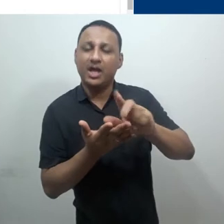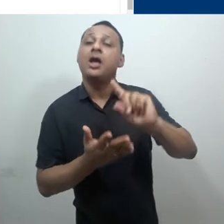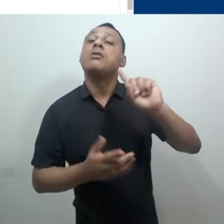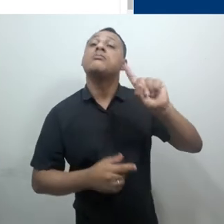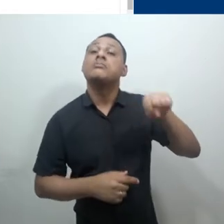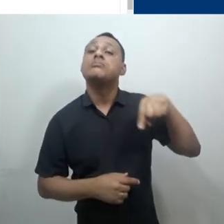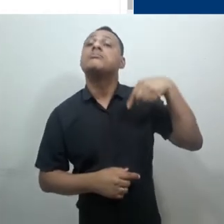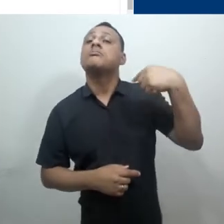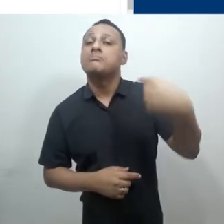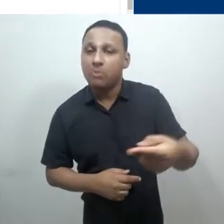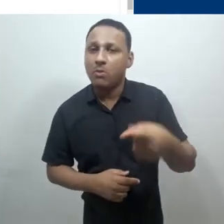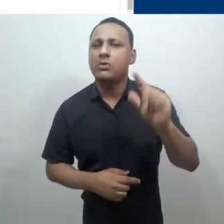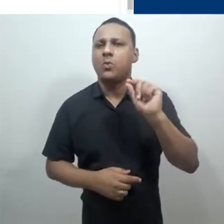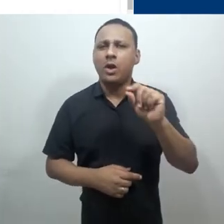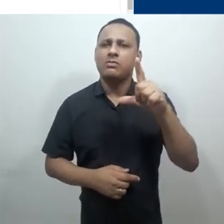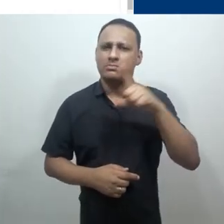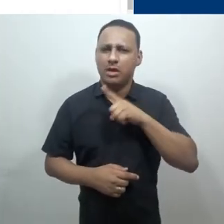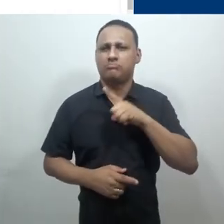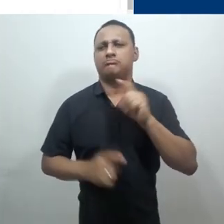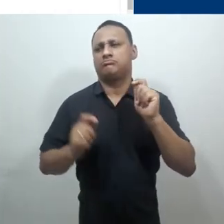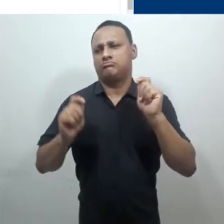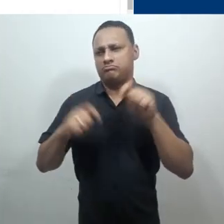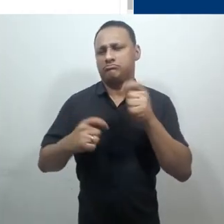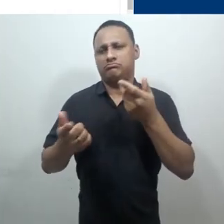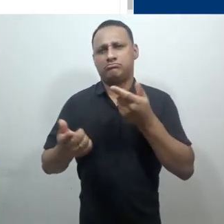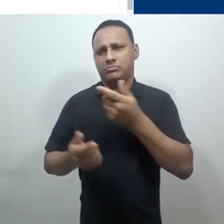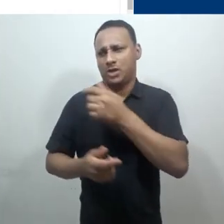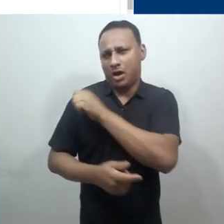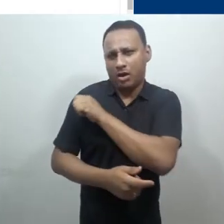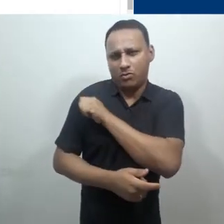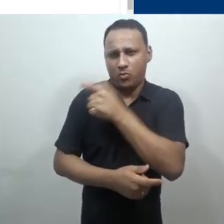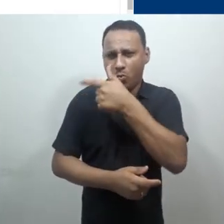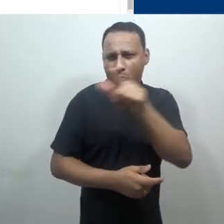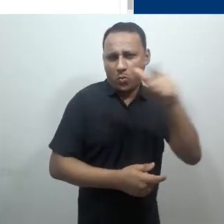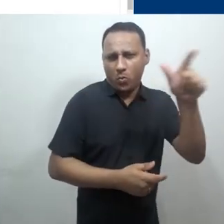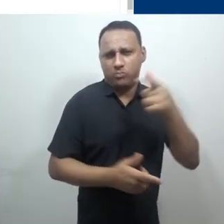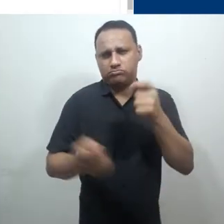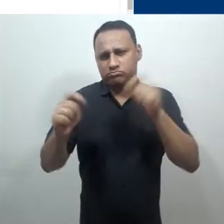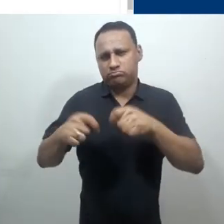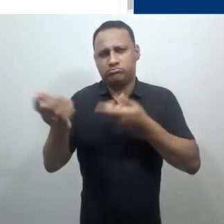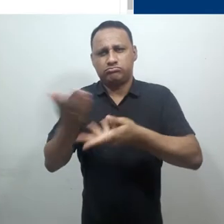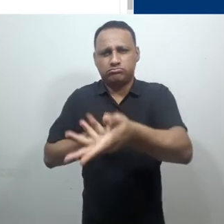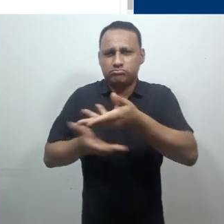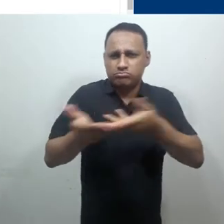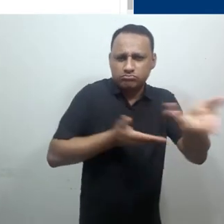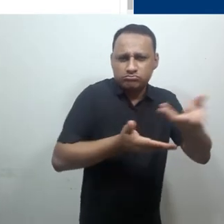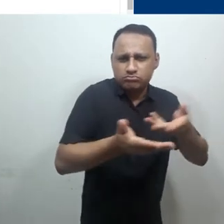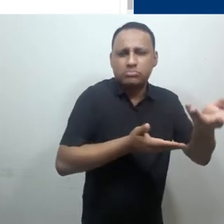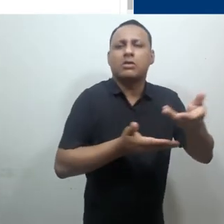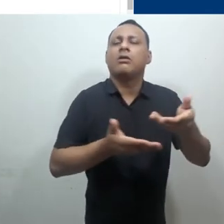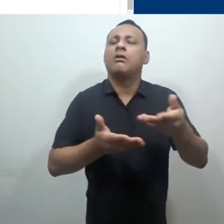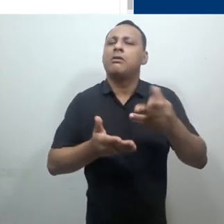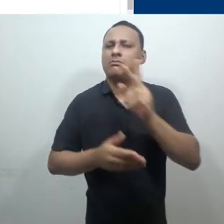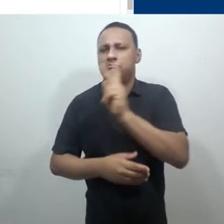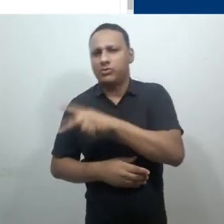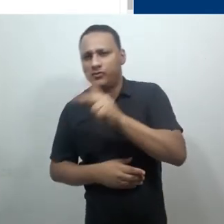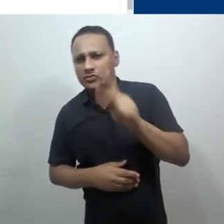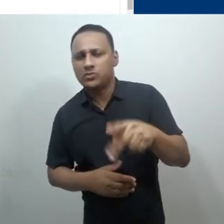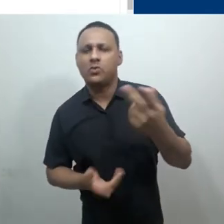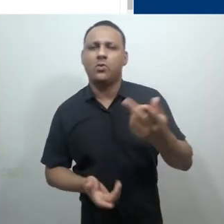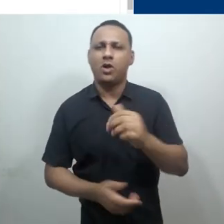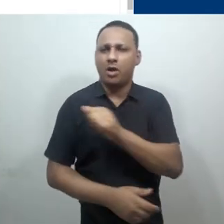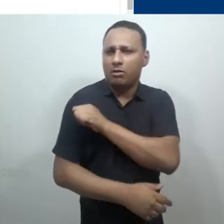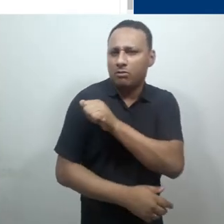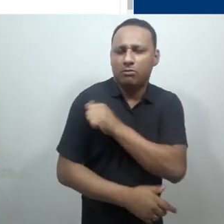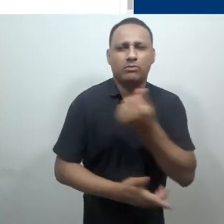Depois vem a habilidade de interagir com outros usuários participantes do curso, como o professor e